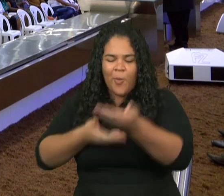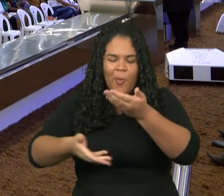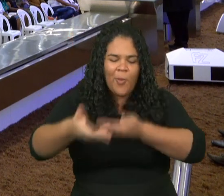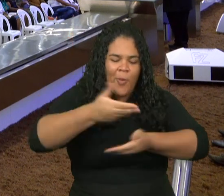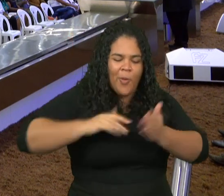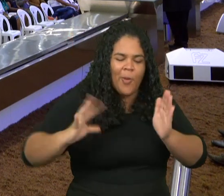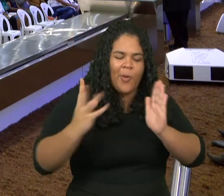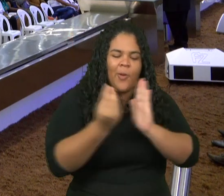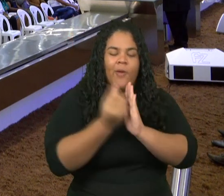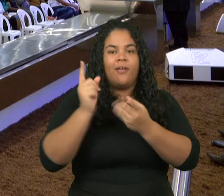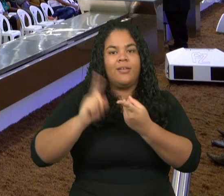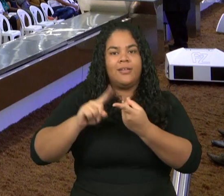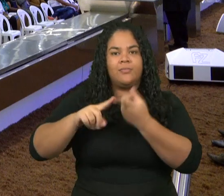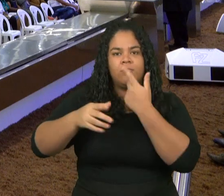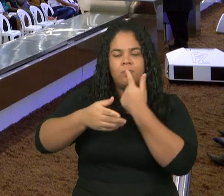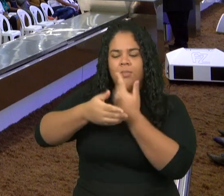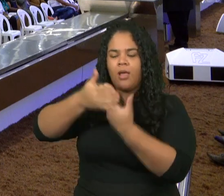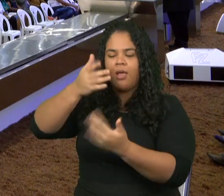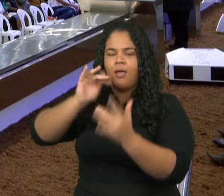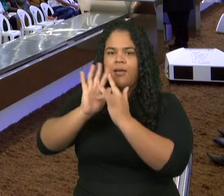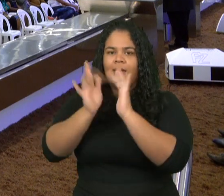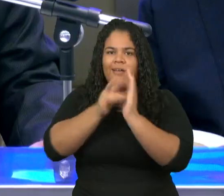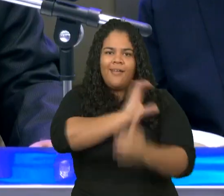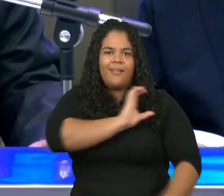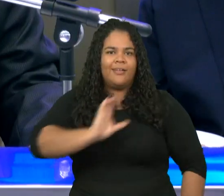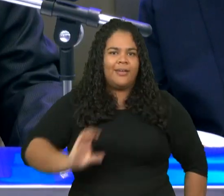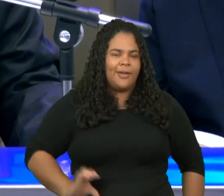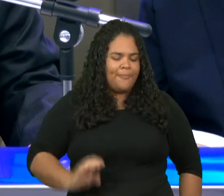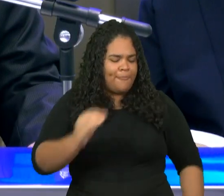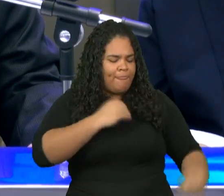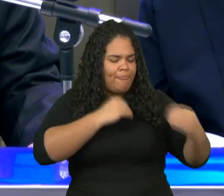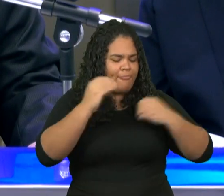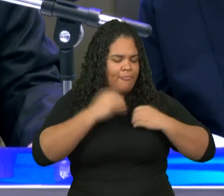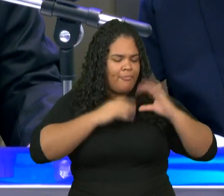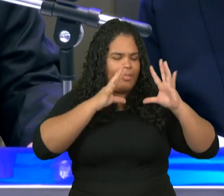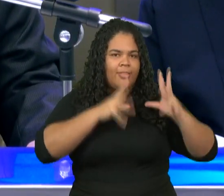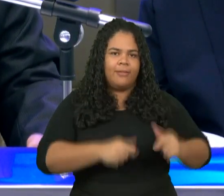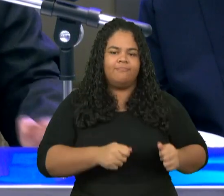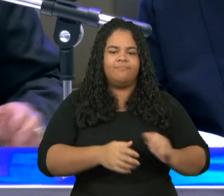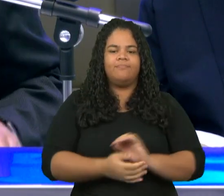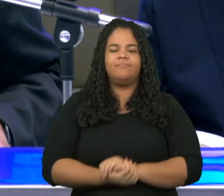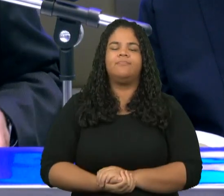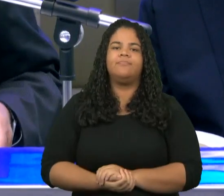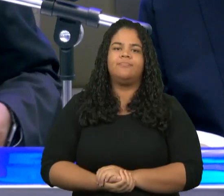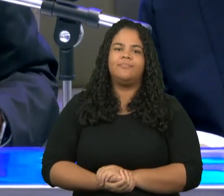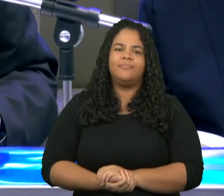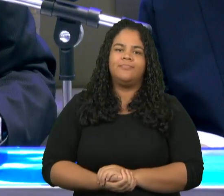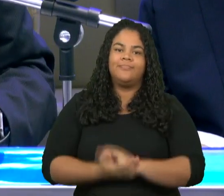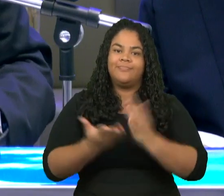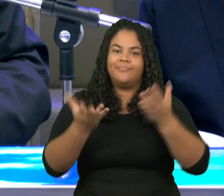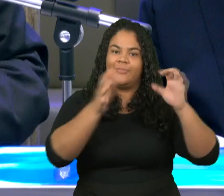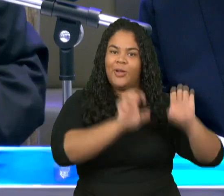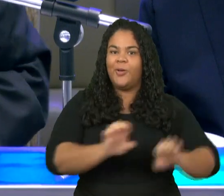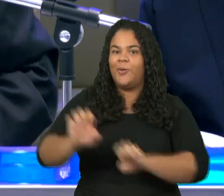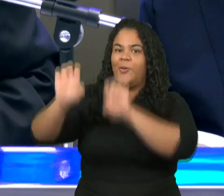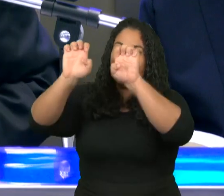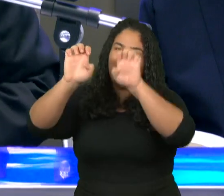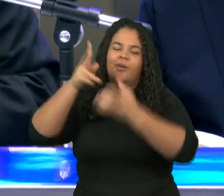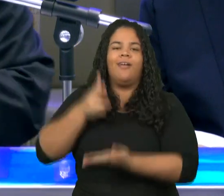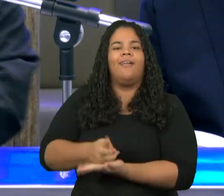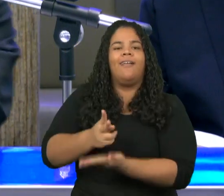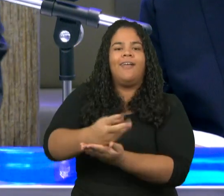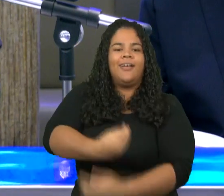seu filho nos purifica de todo pecado então Enoque procurou viver